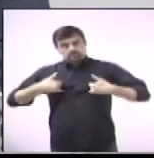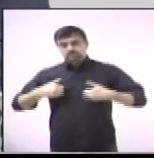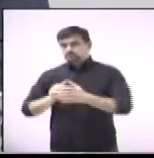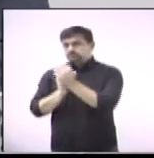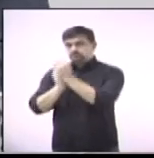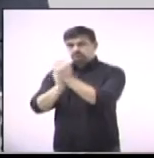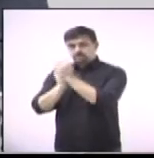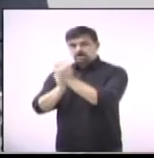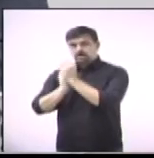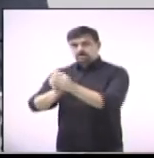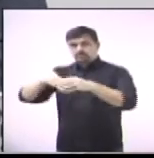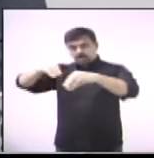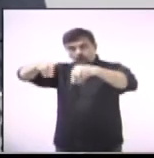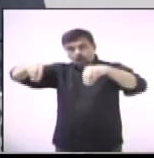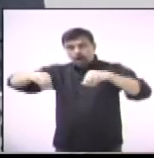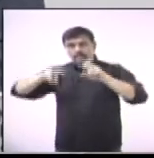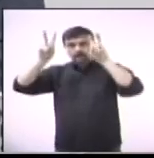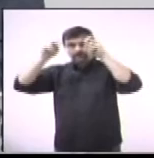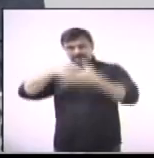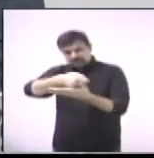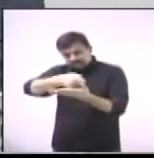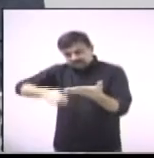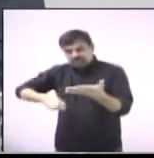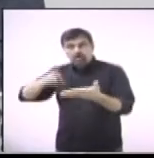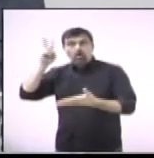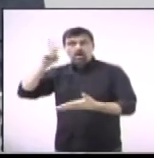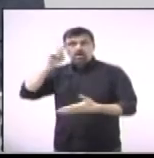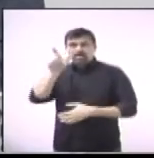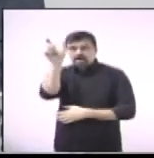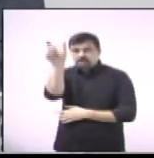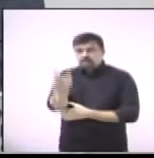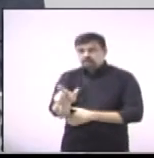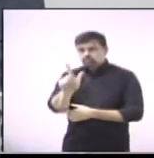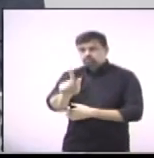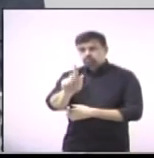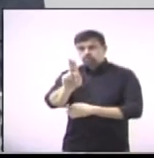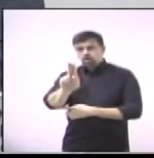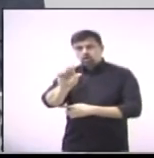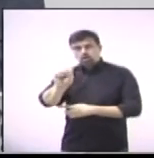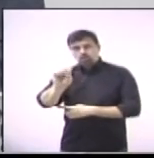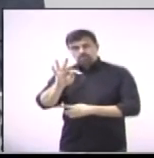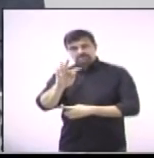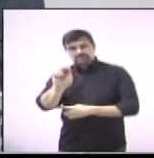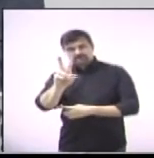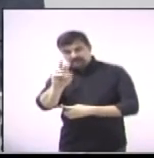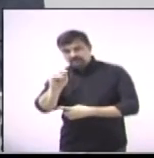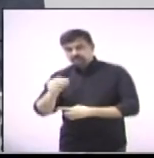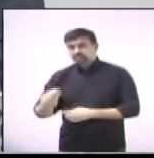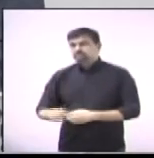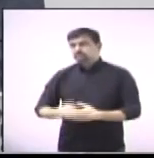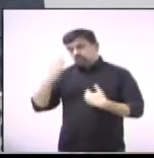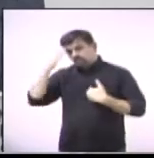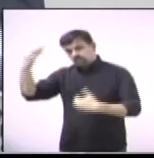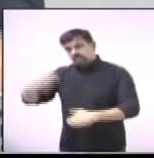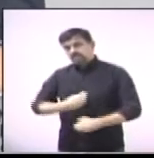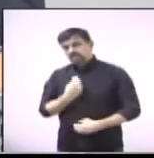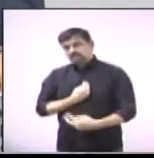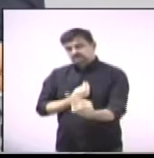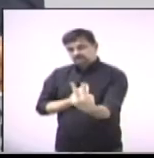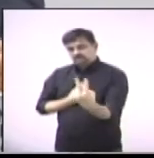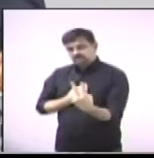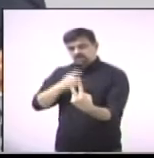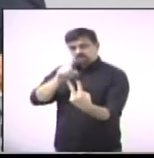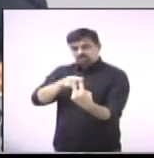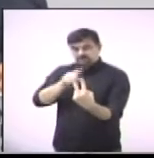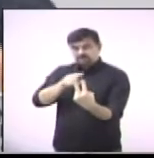ao Danilo por ter feito essa moção, por ter lembrado. Fica aqui as nossas congratulações. Obrigado pela presença sua e da sua esposa